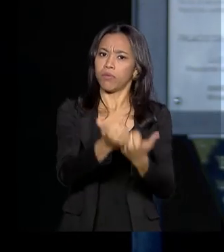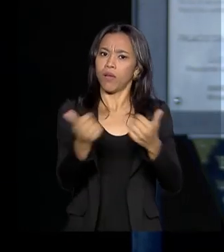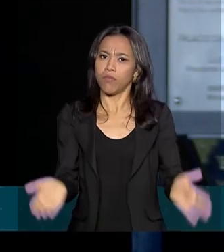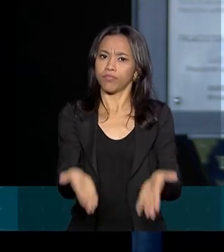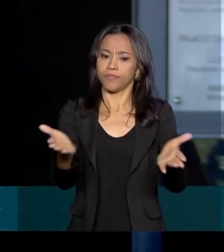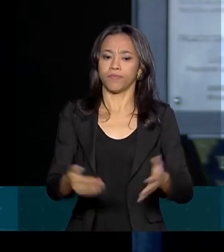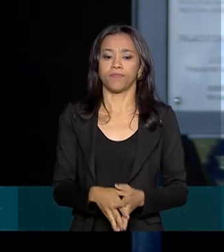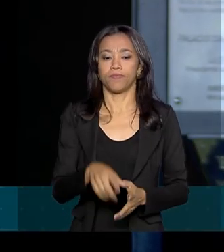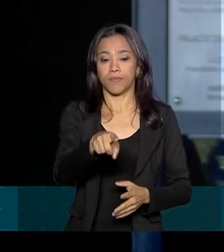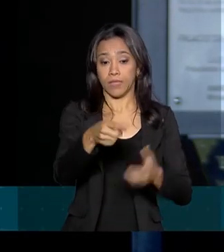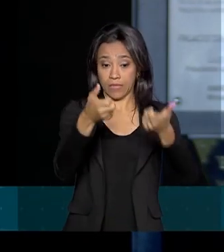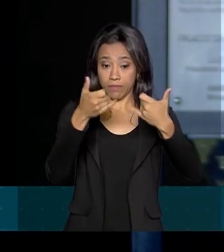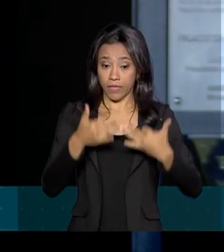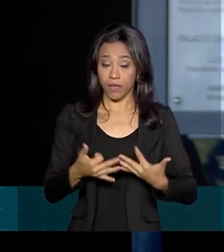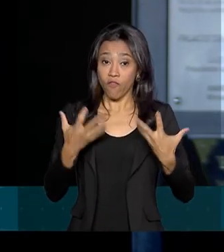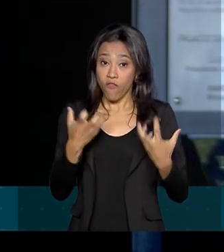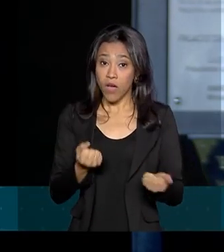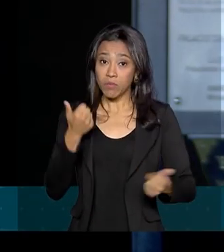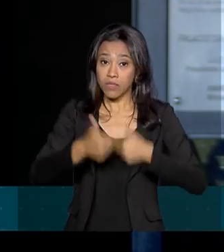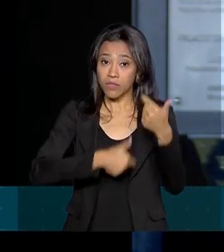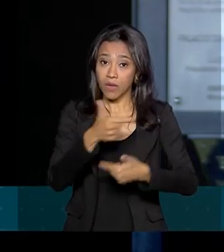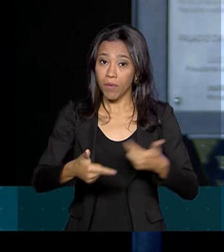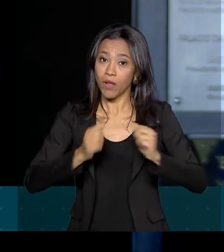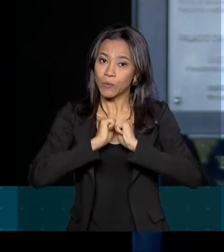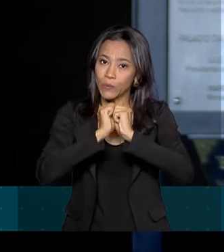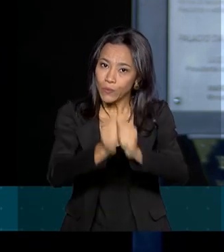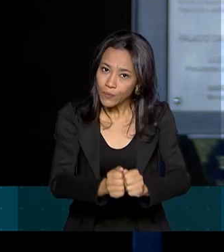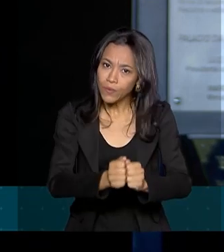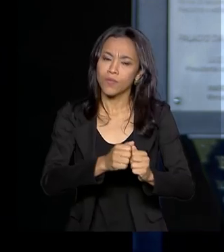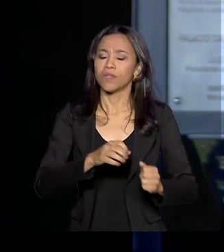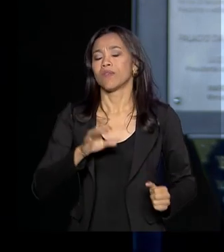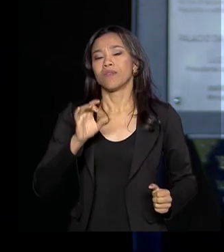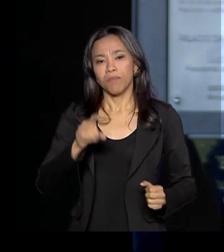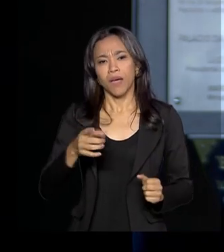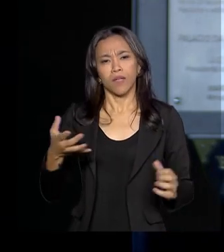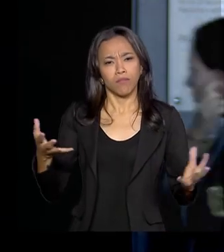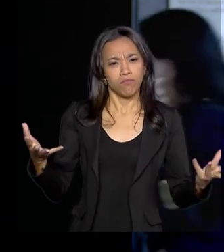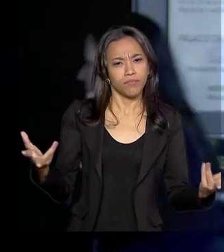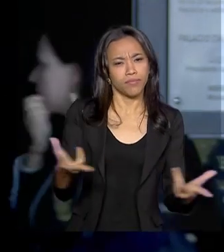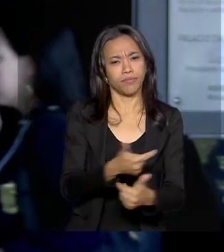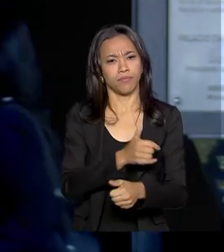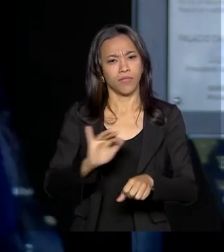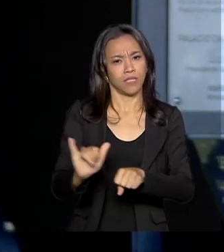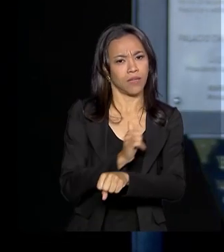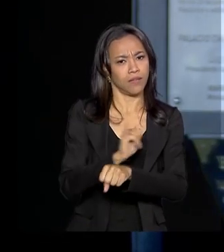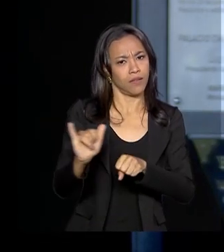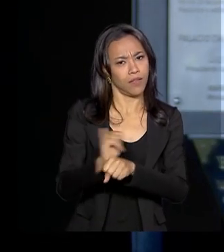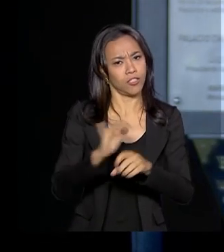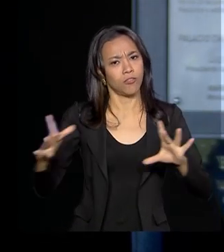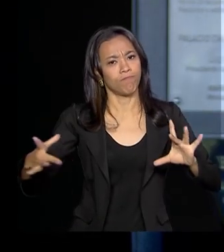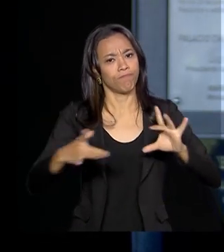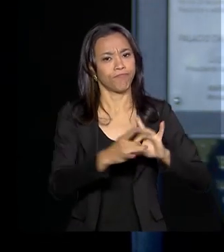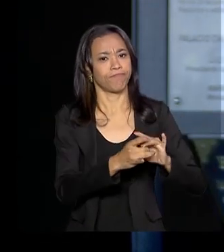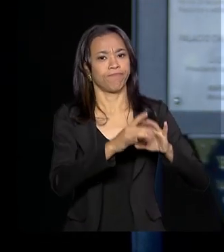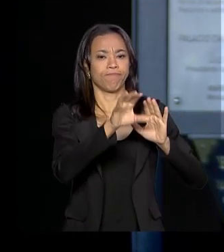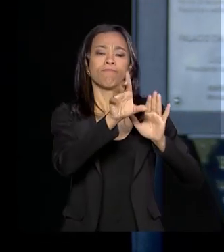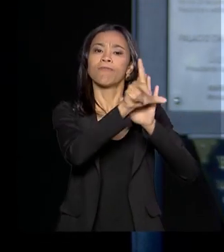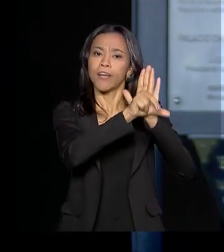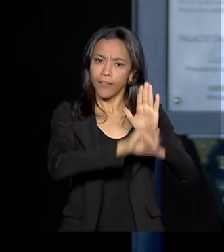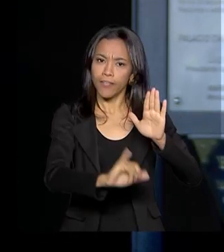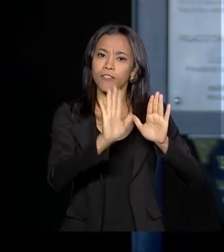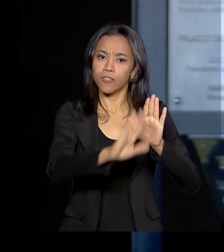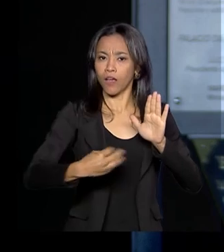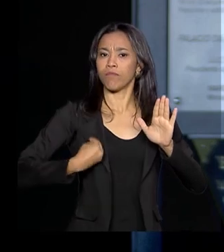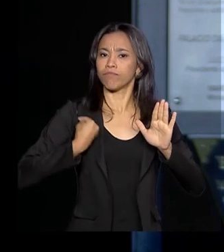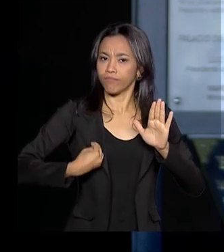para que nós possamos não só implementar de uma maneira mais efetiva a legislação já existente, mas